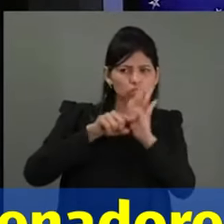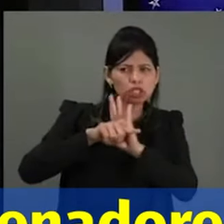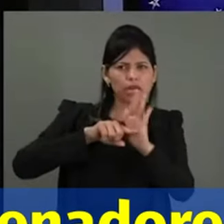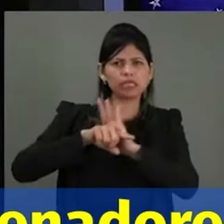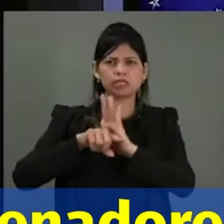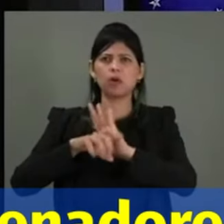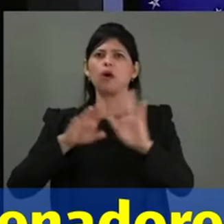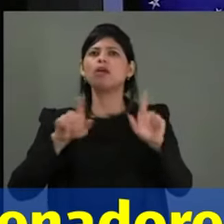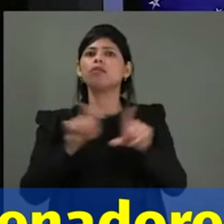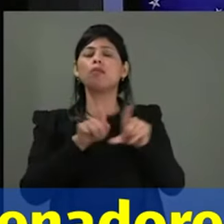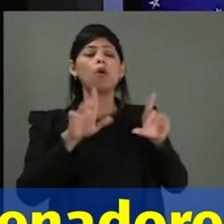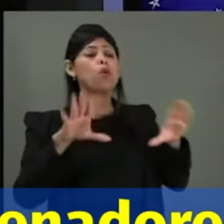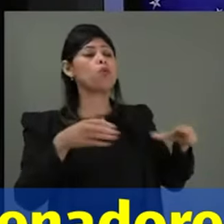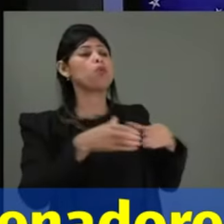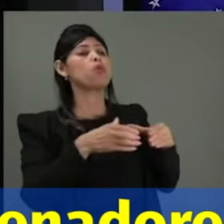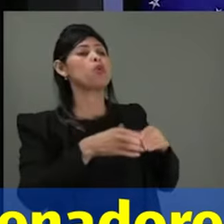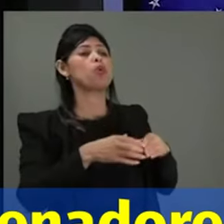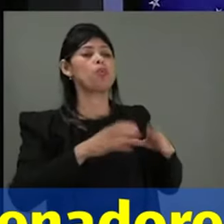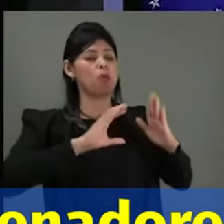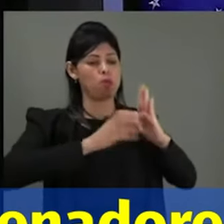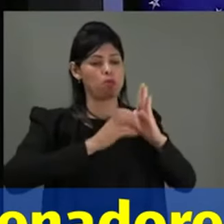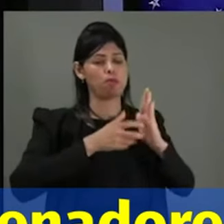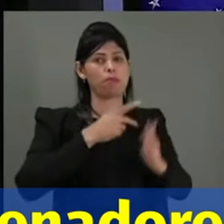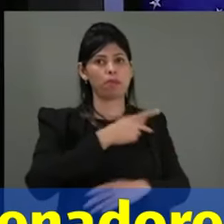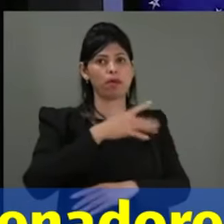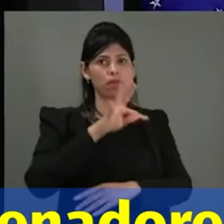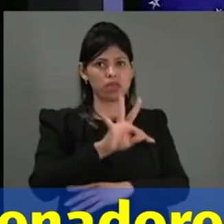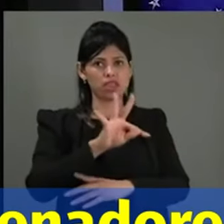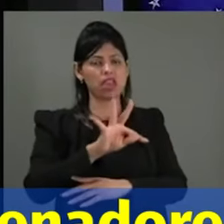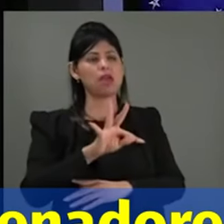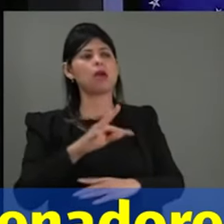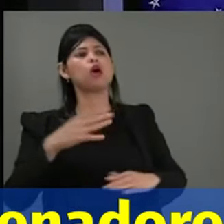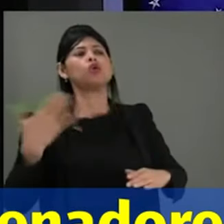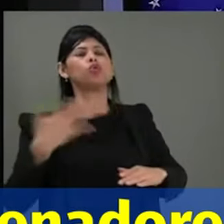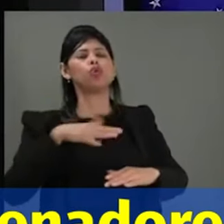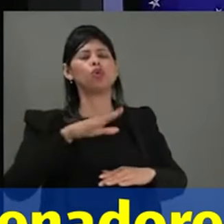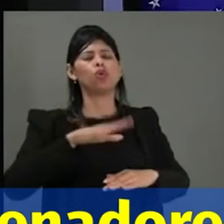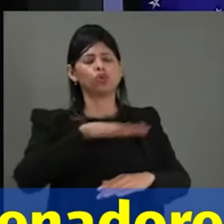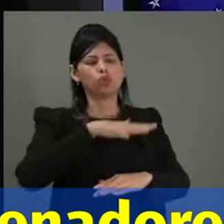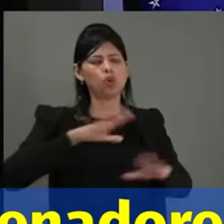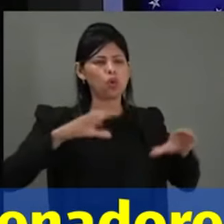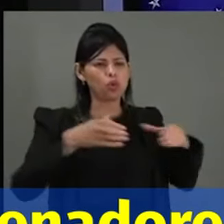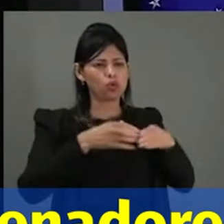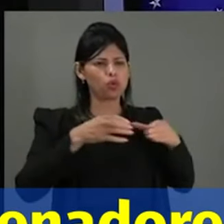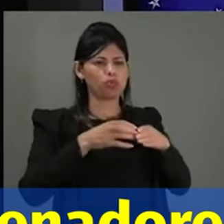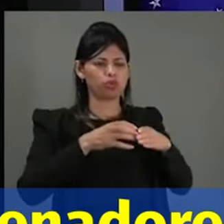do Maranhão, senador Magno Malta, era a bancada mais proeminente, não por acaso,